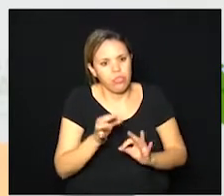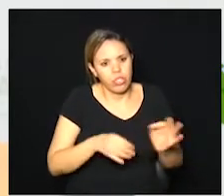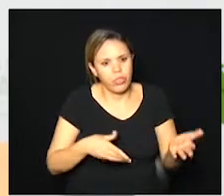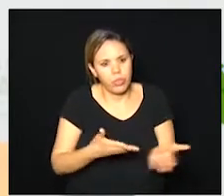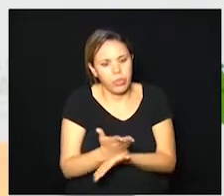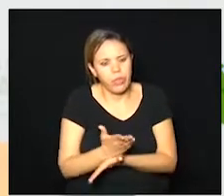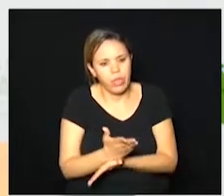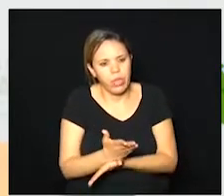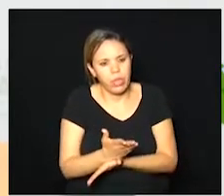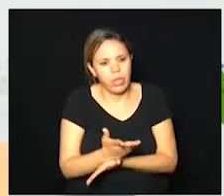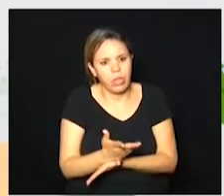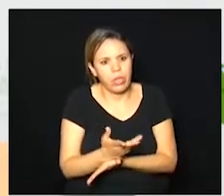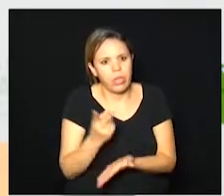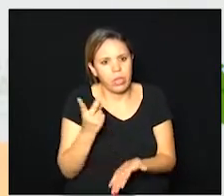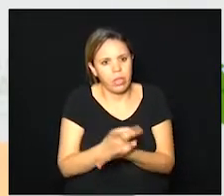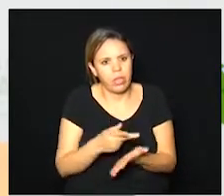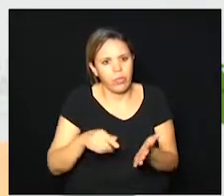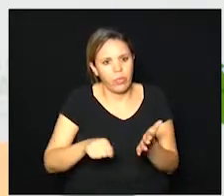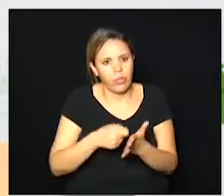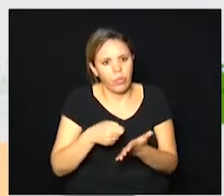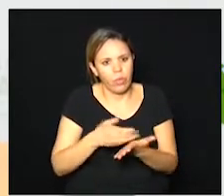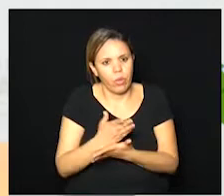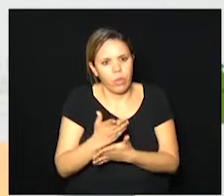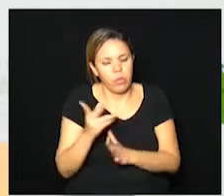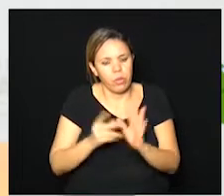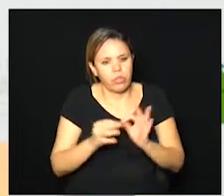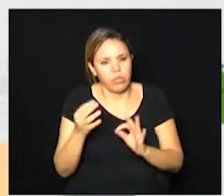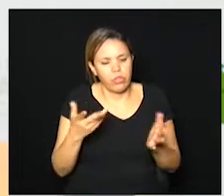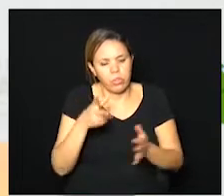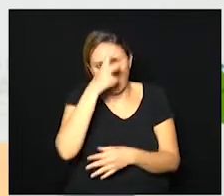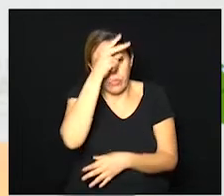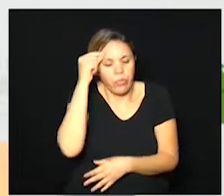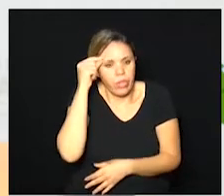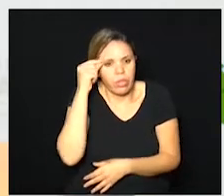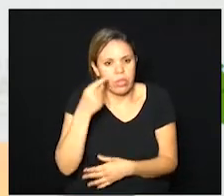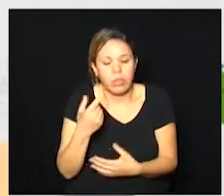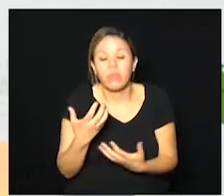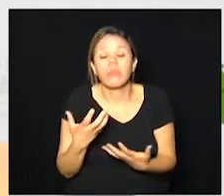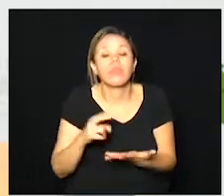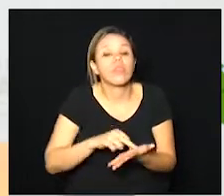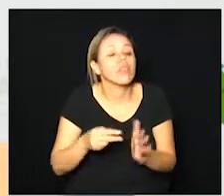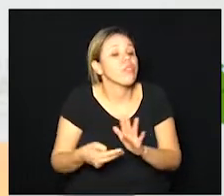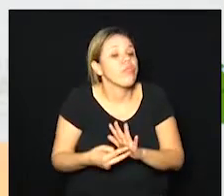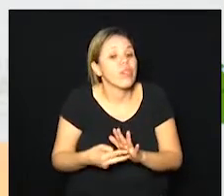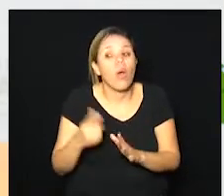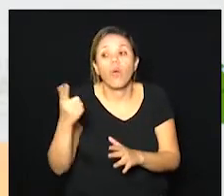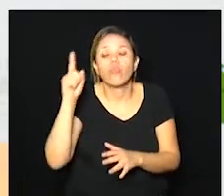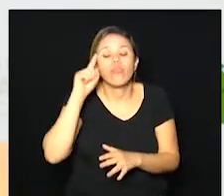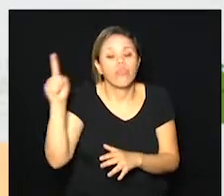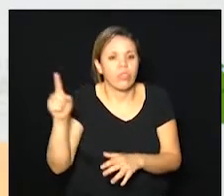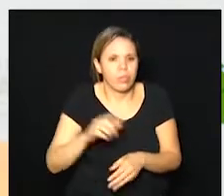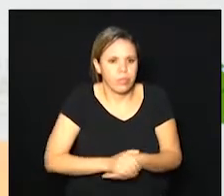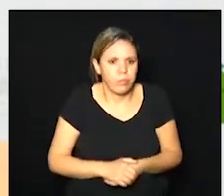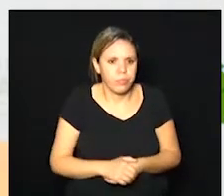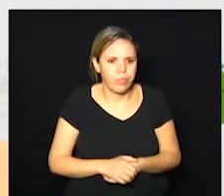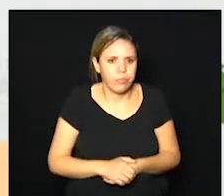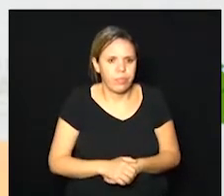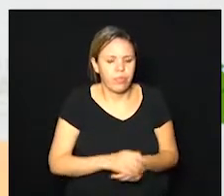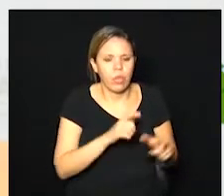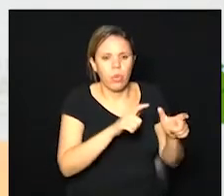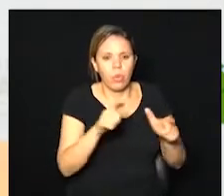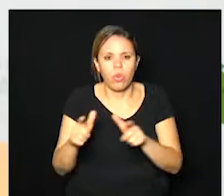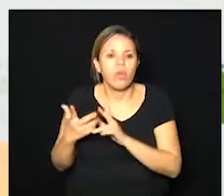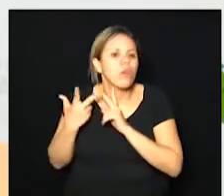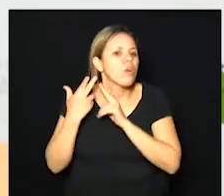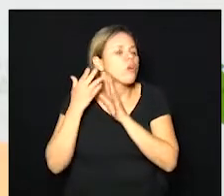aprovado mesmo que o projeto for sancionado pelo prefeito não quer dizer que no outro dia os salões poderão